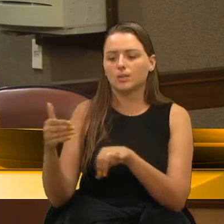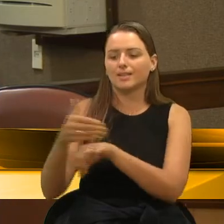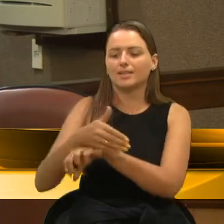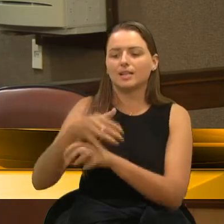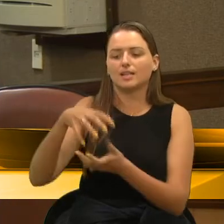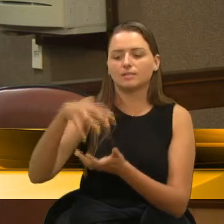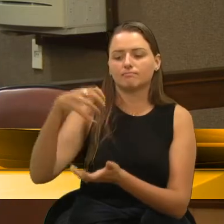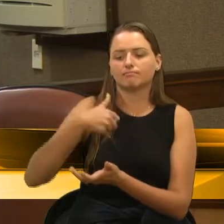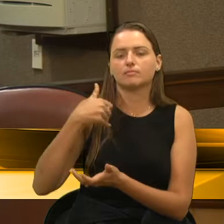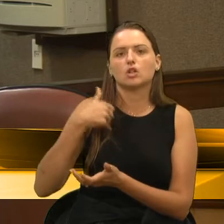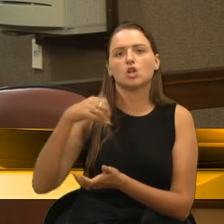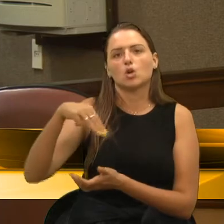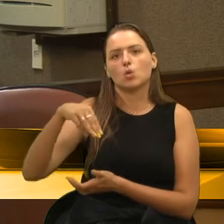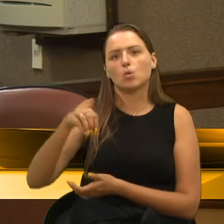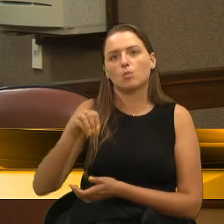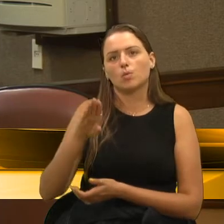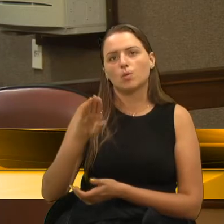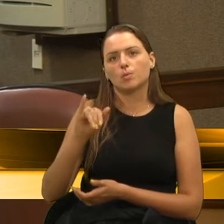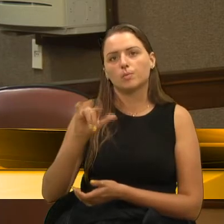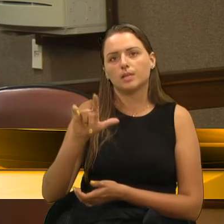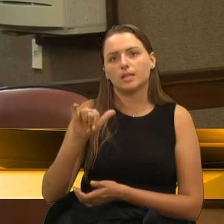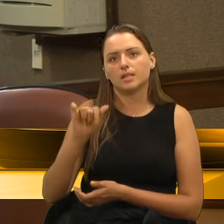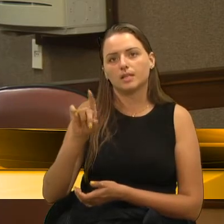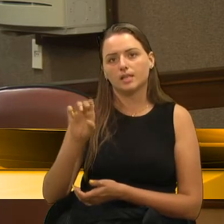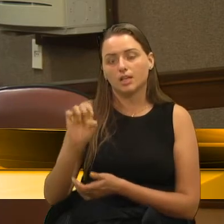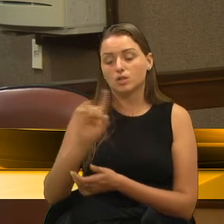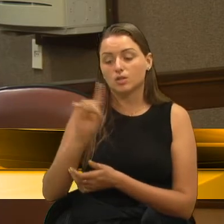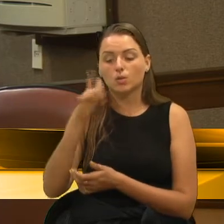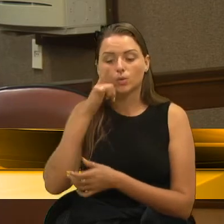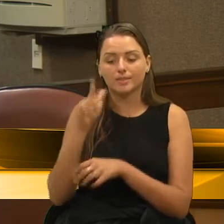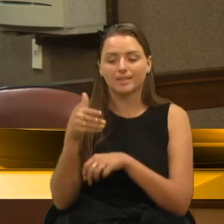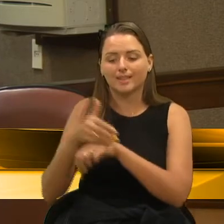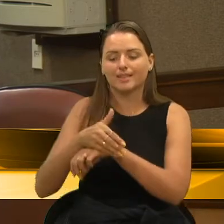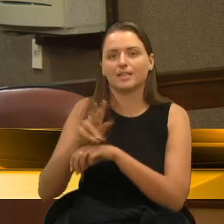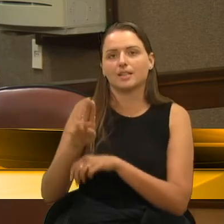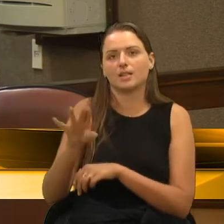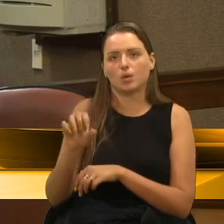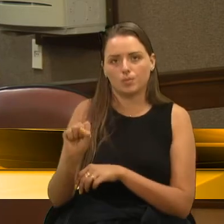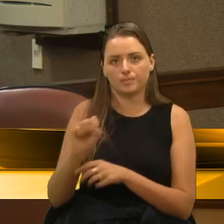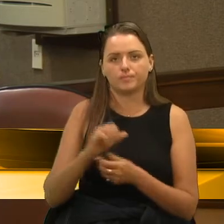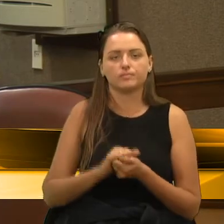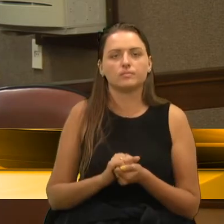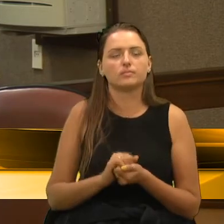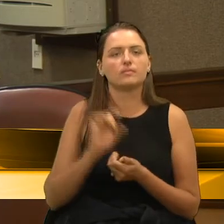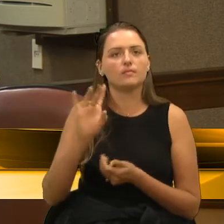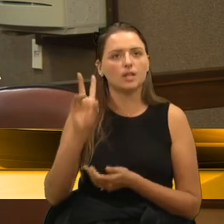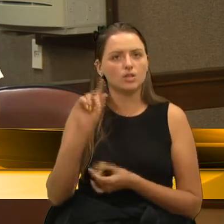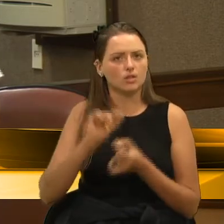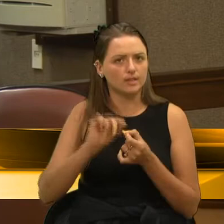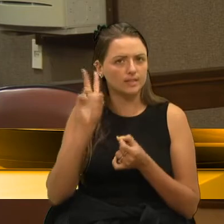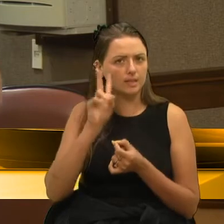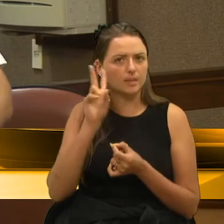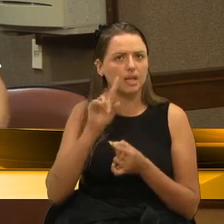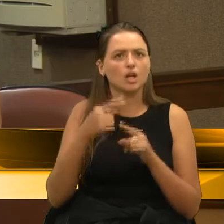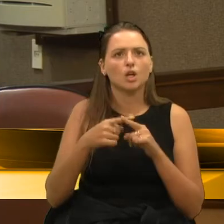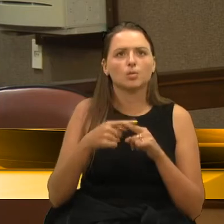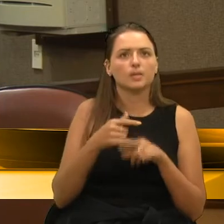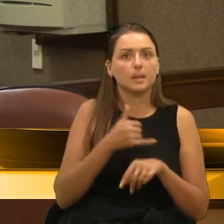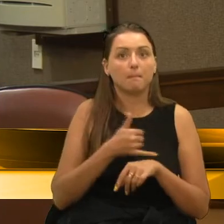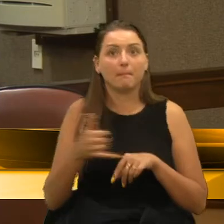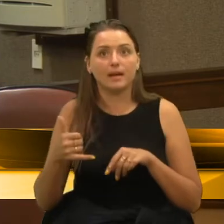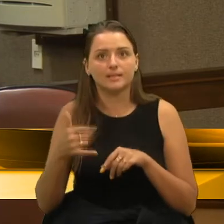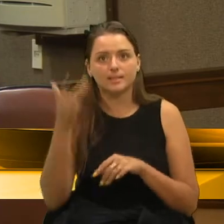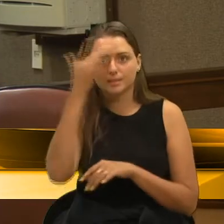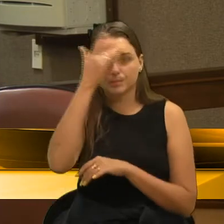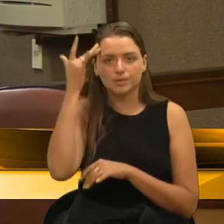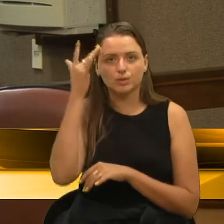mobilidade reduzida de poderem acessar o interior da UBS. Então, só fazer essa lembrança, porque às vezes passa despercebido na